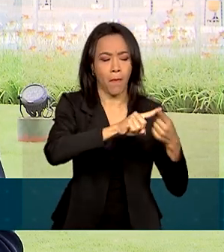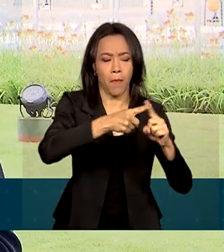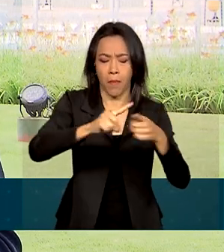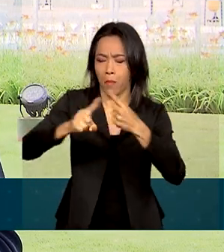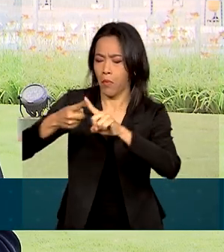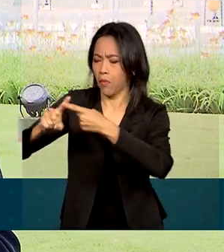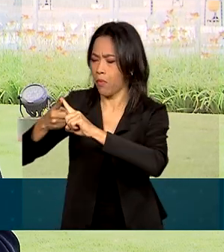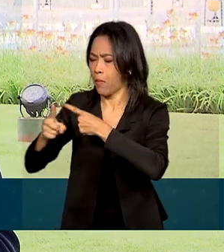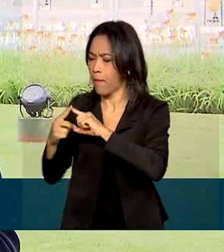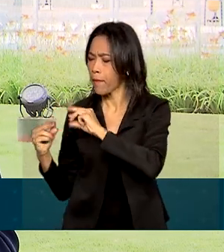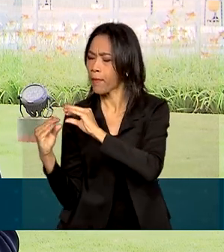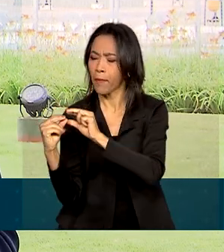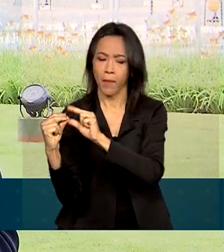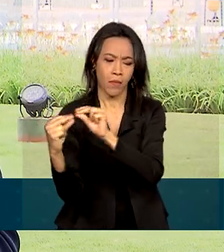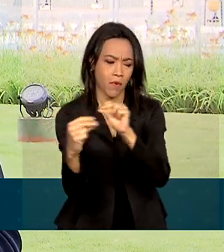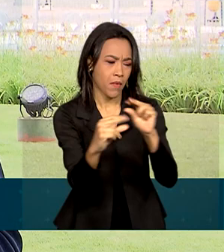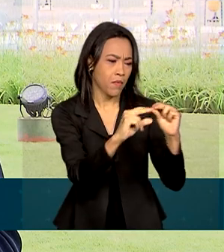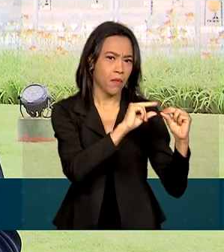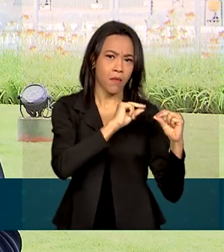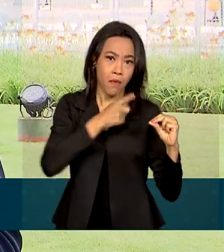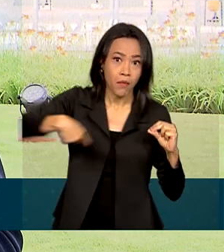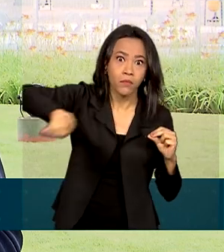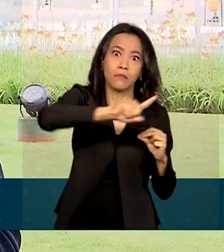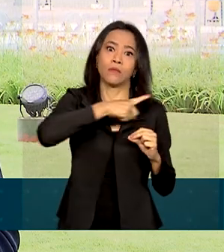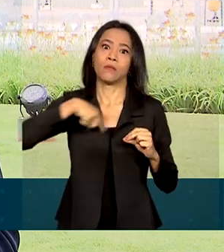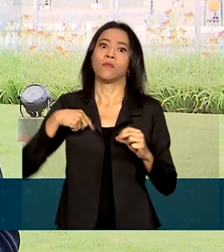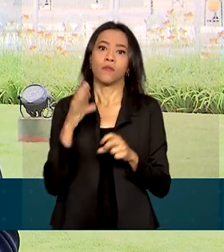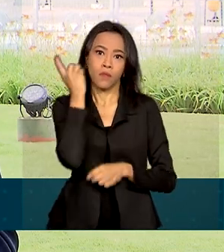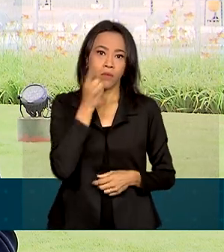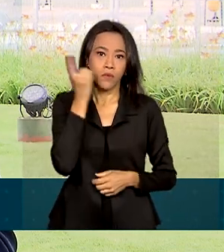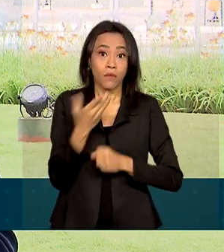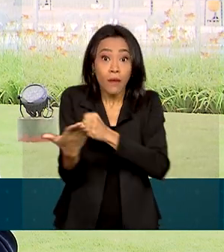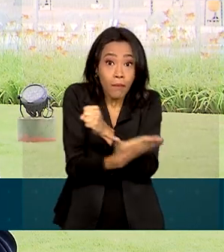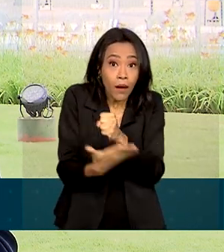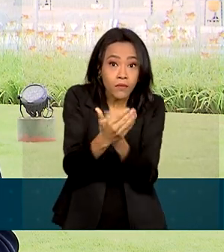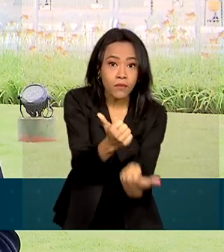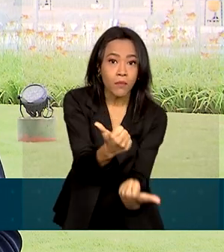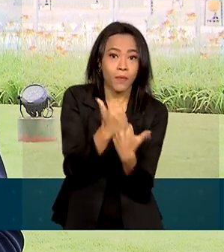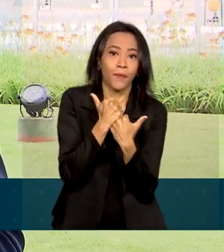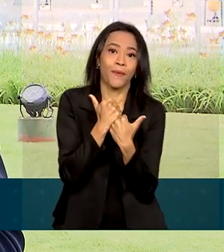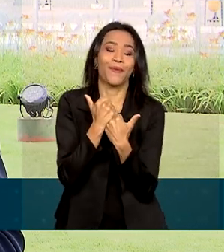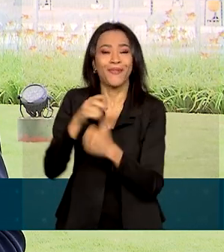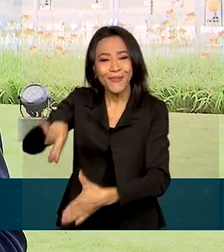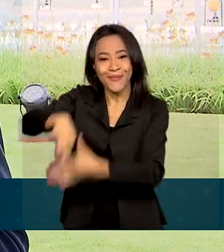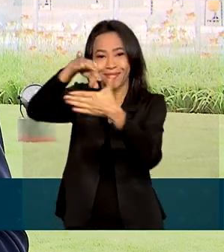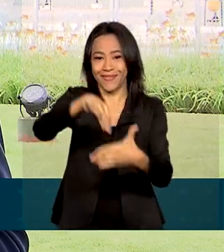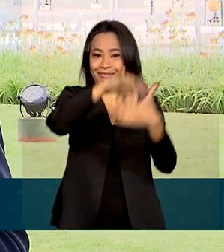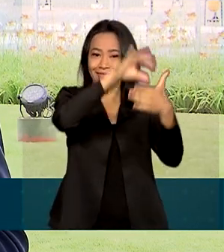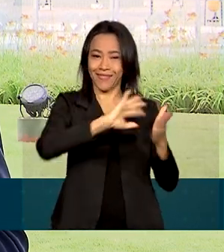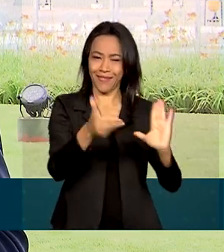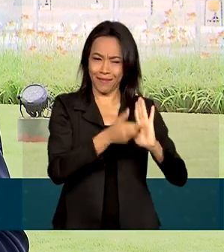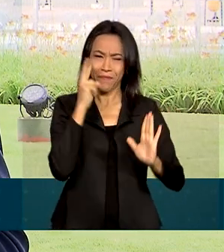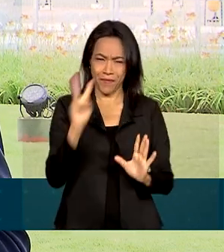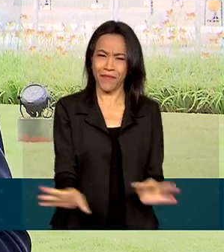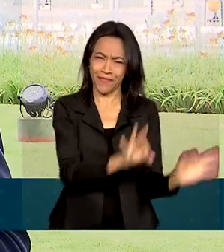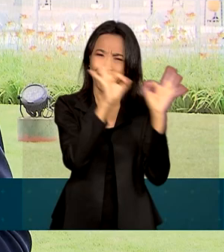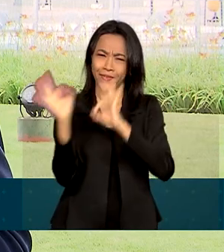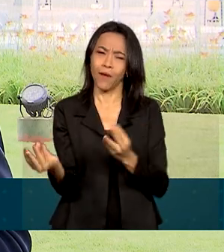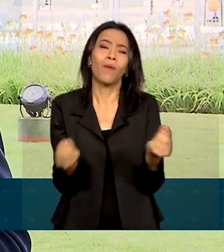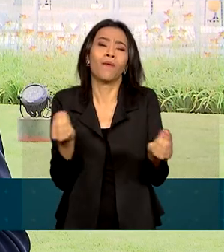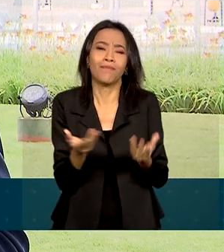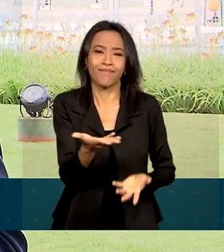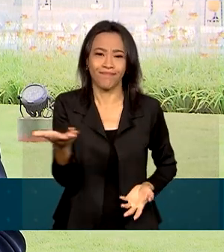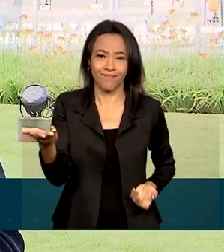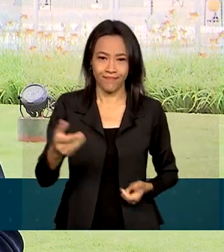entre os deputados da base aliada do governo eleito e os líderes da Câmara. Vamos ver na reportagem como